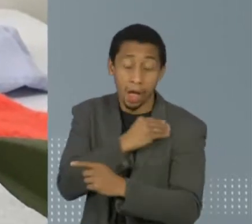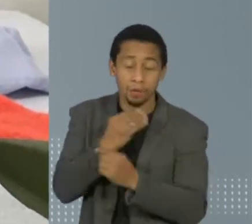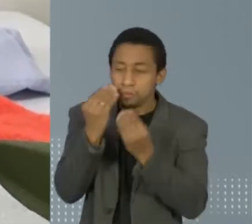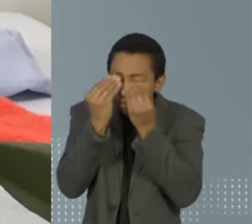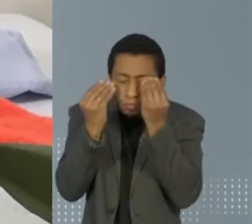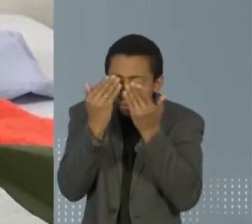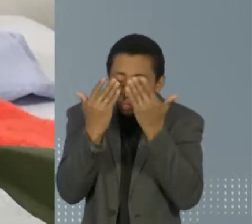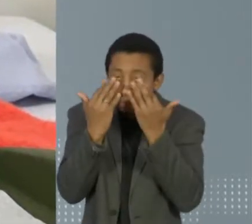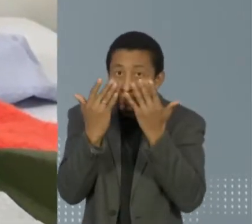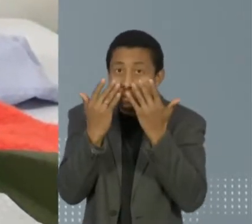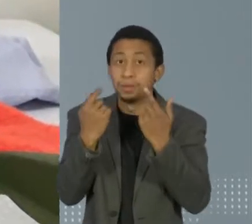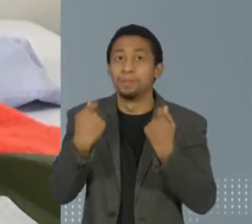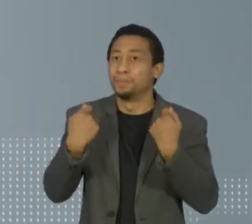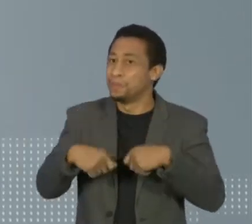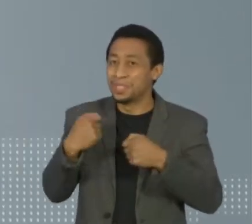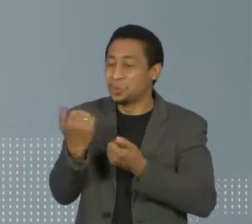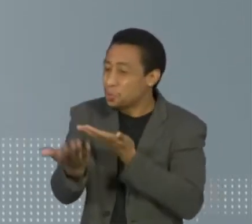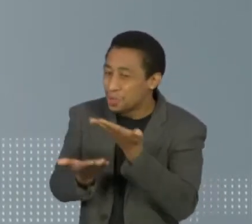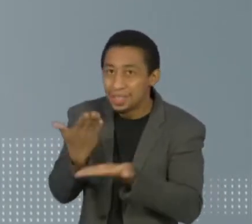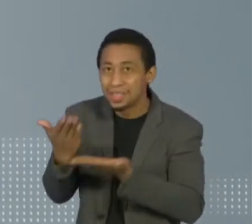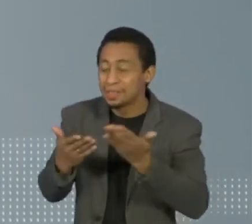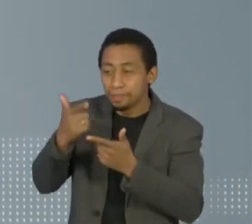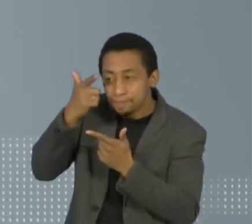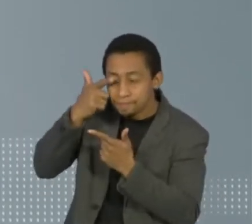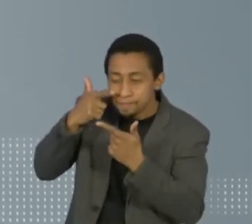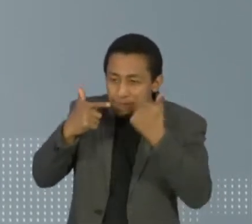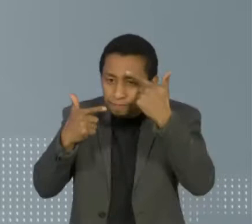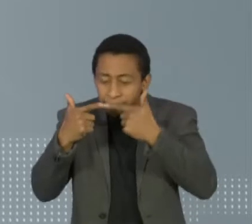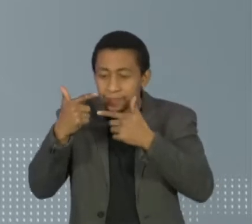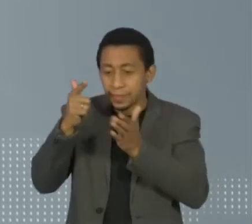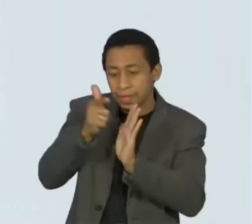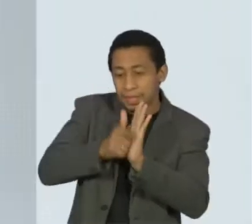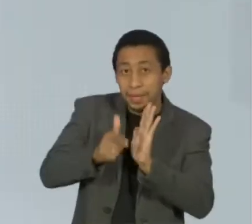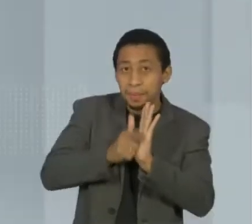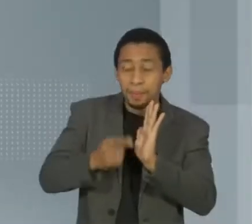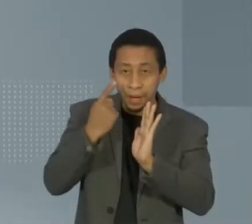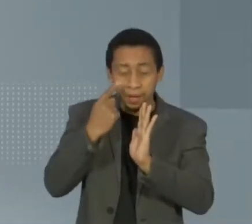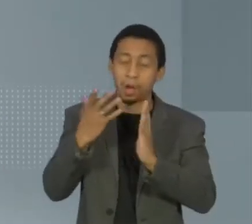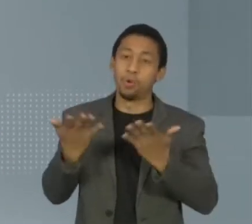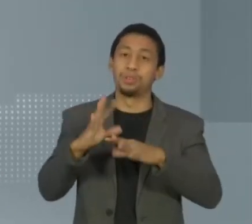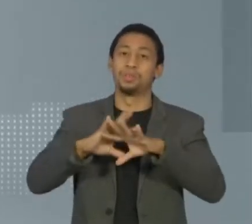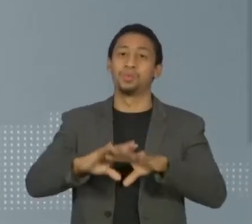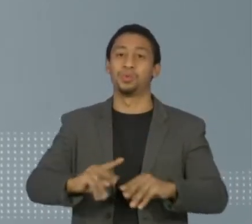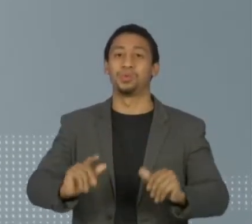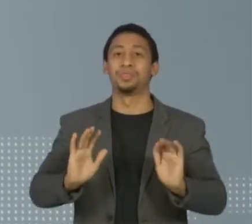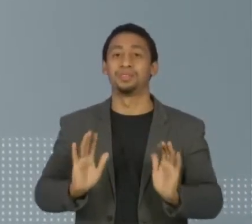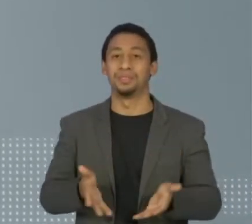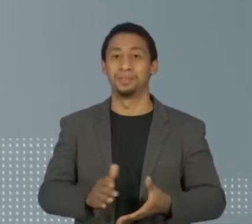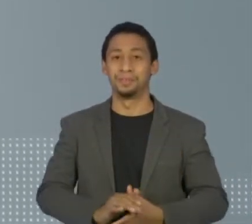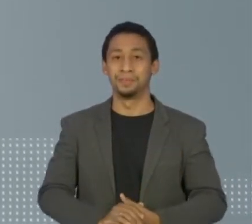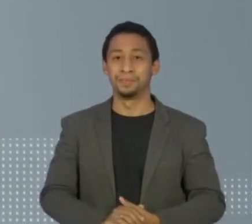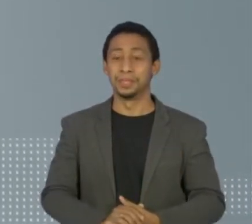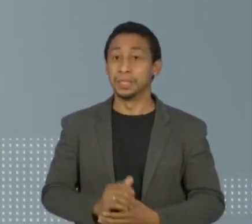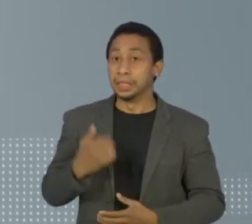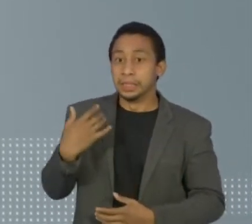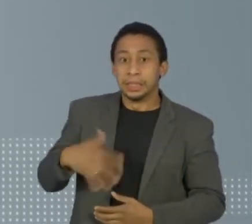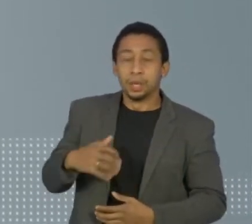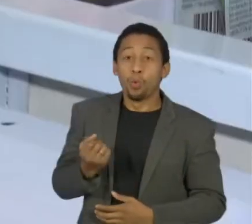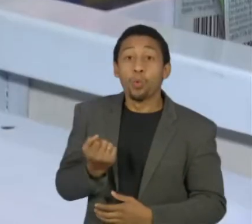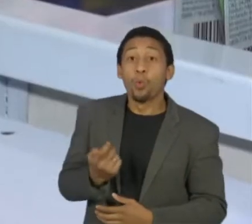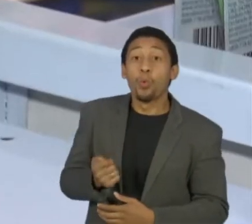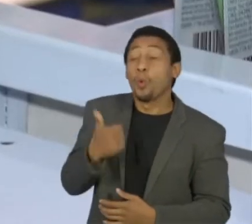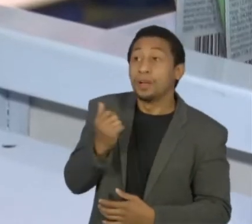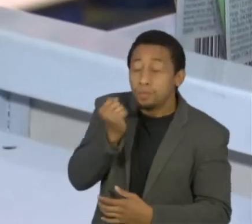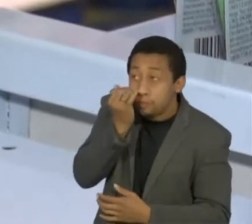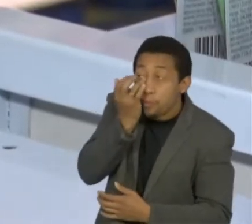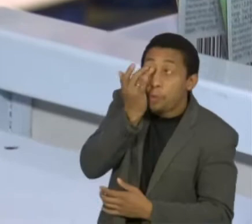que ser sedado para a limpeza da córnea. Ficou internado, mas hoje já está curado. Dá muito! Quase pegou fogo no meu olho.